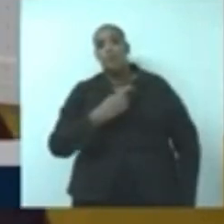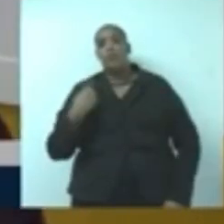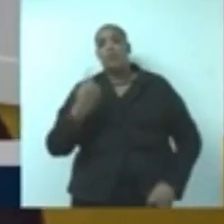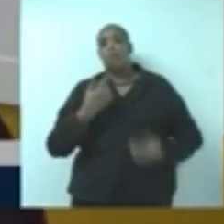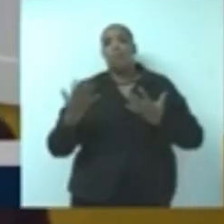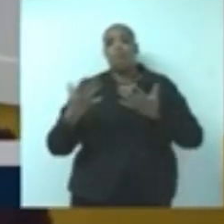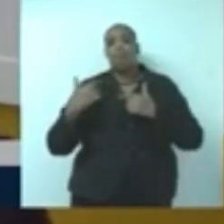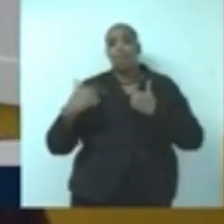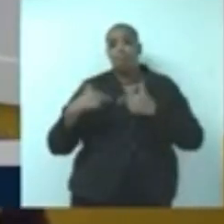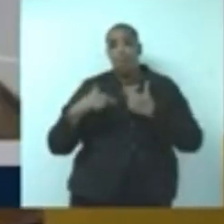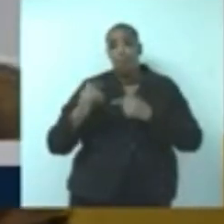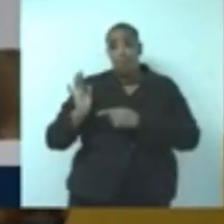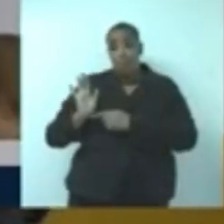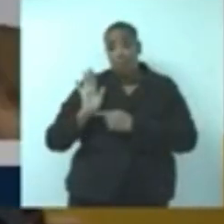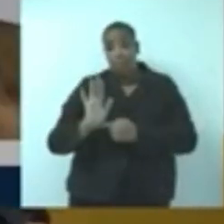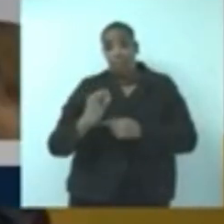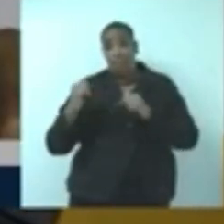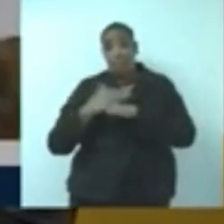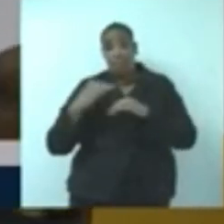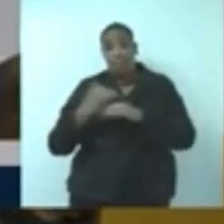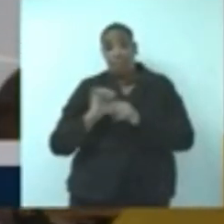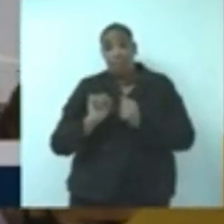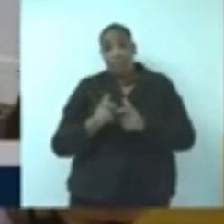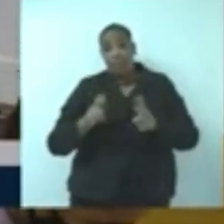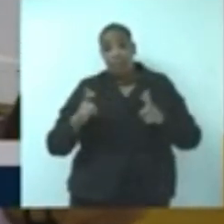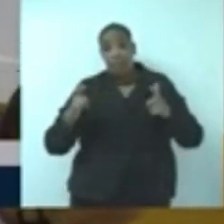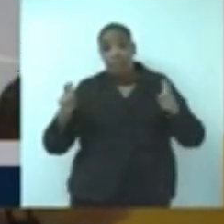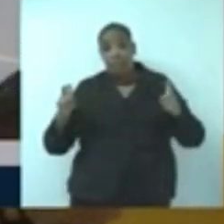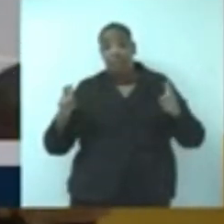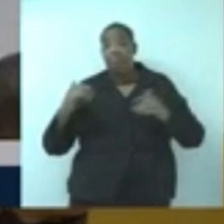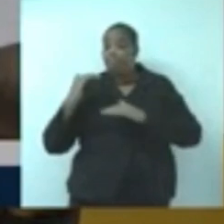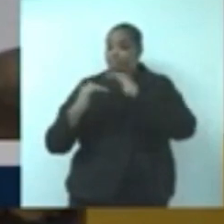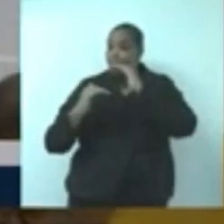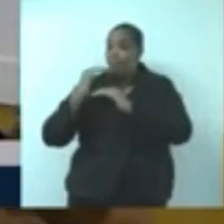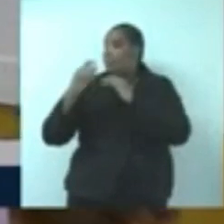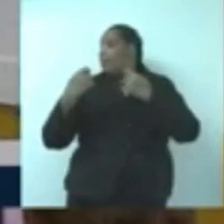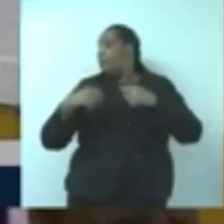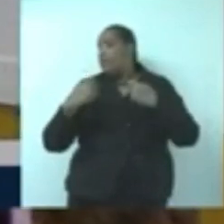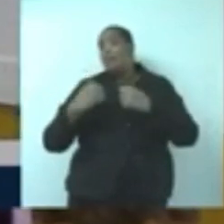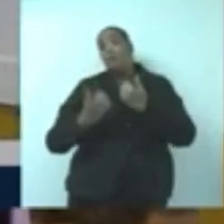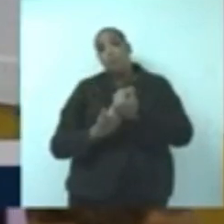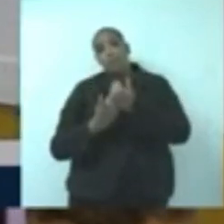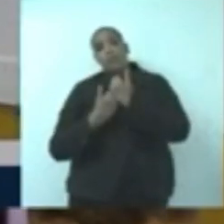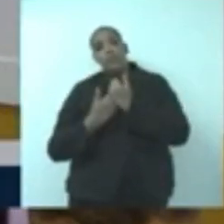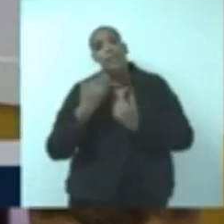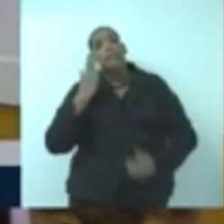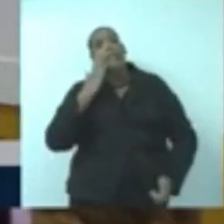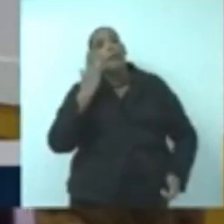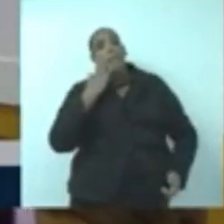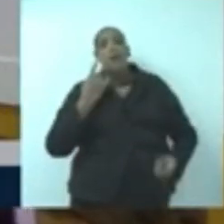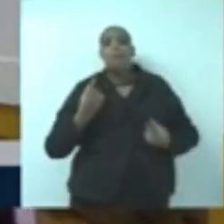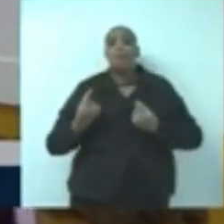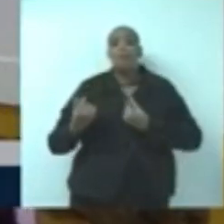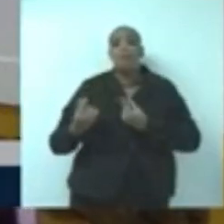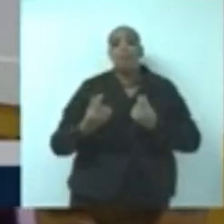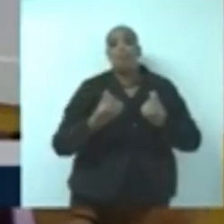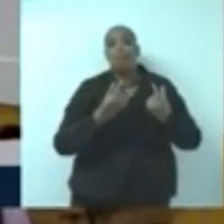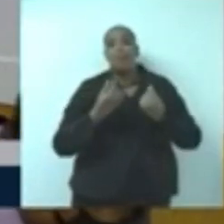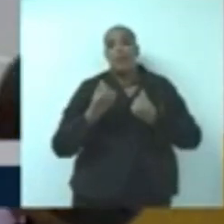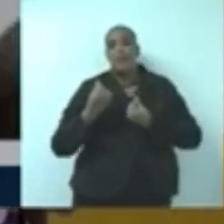viemos para trabalhar e ajudar a nossa cidade a crescer, a desenvolver. Então, precisamos de parceiros, sabemos que o orçamento